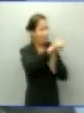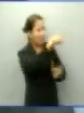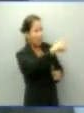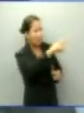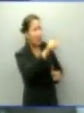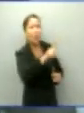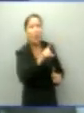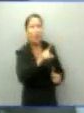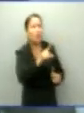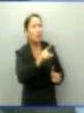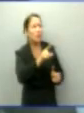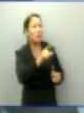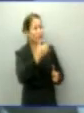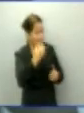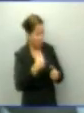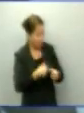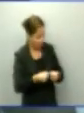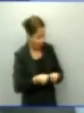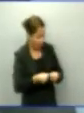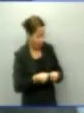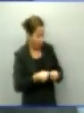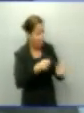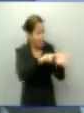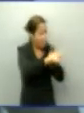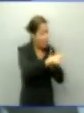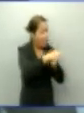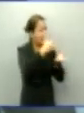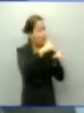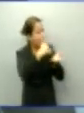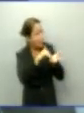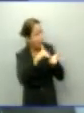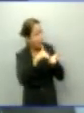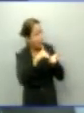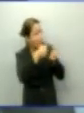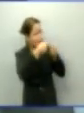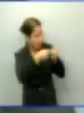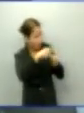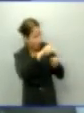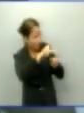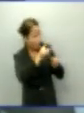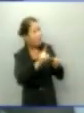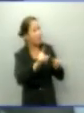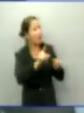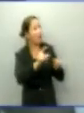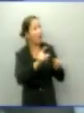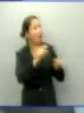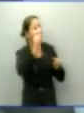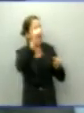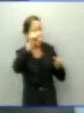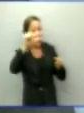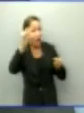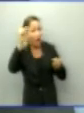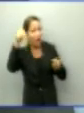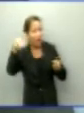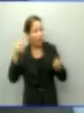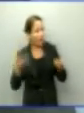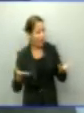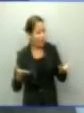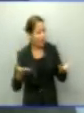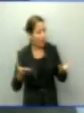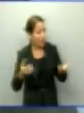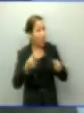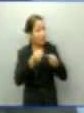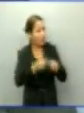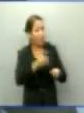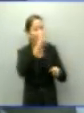governador Silval Barbosa está na sua campanha ou não está? Os secretários do governador Silval Barbosa, como a Lanzanata, estão na sua campanha?